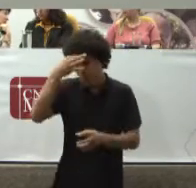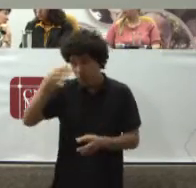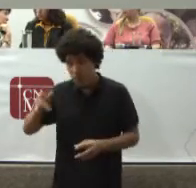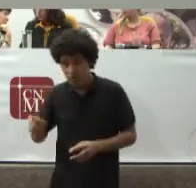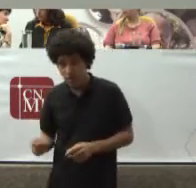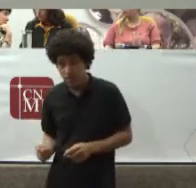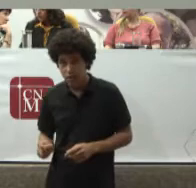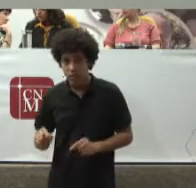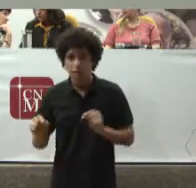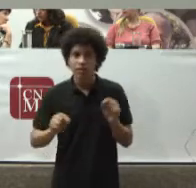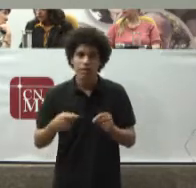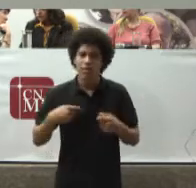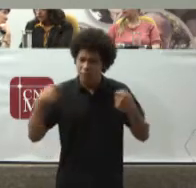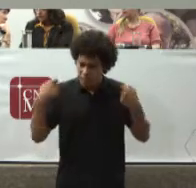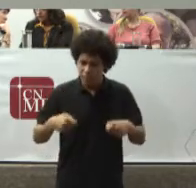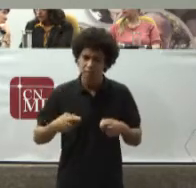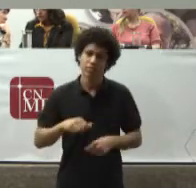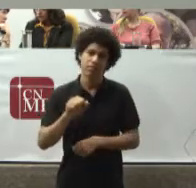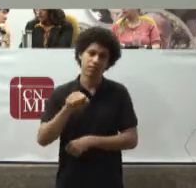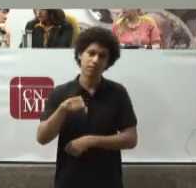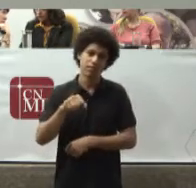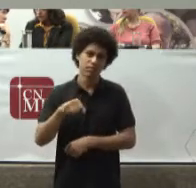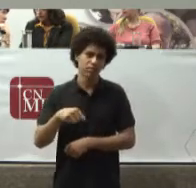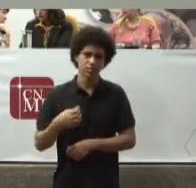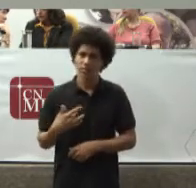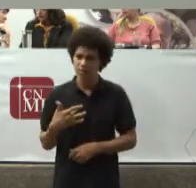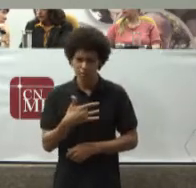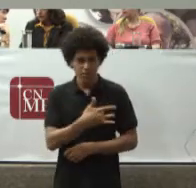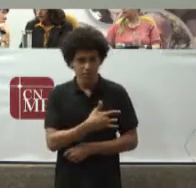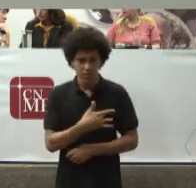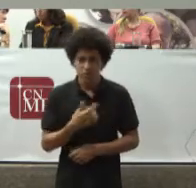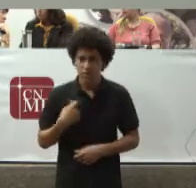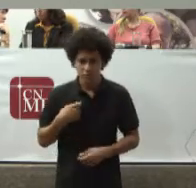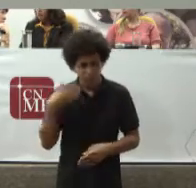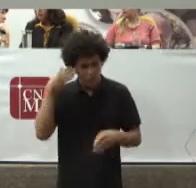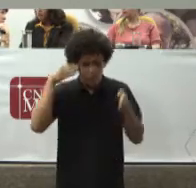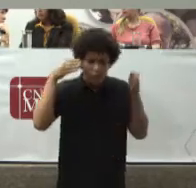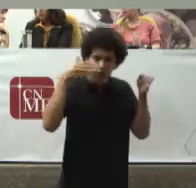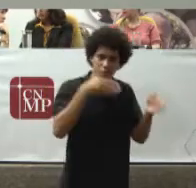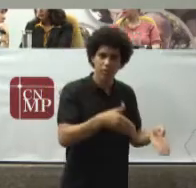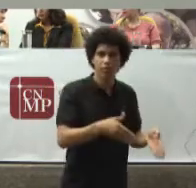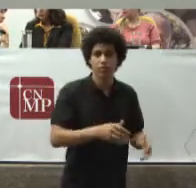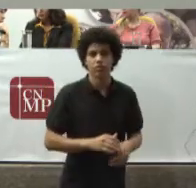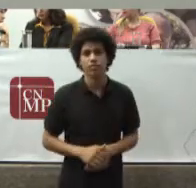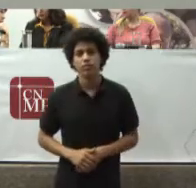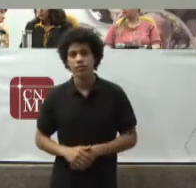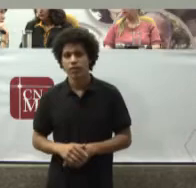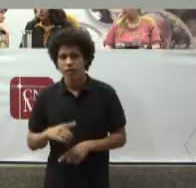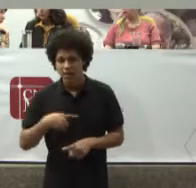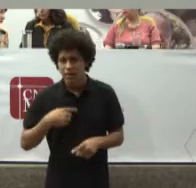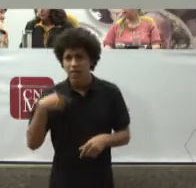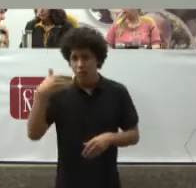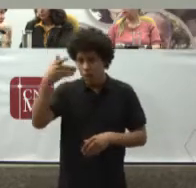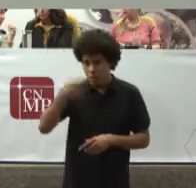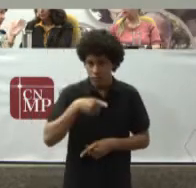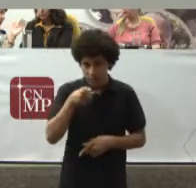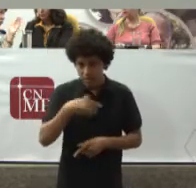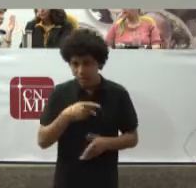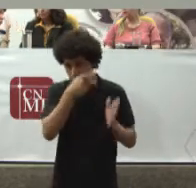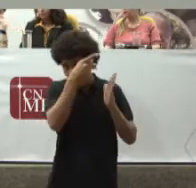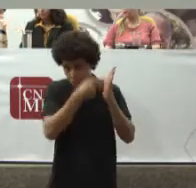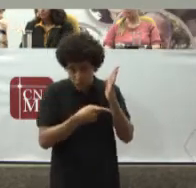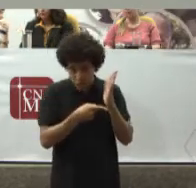Excessiva Judicialização Da saúde Nos mostra É que A correção Do